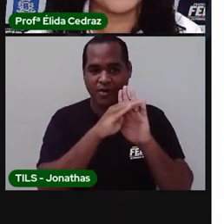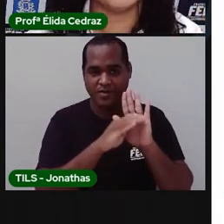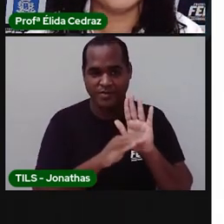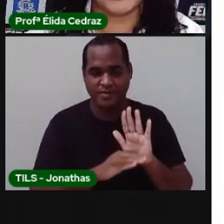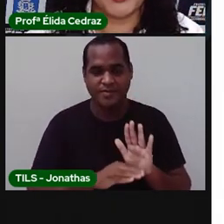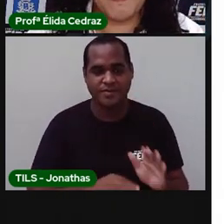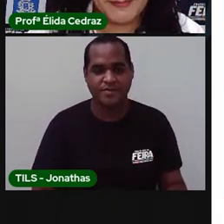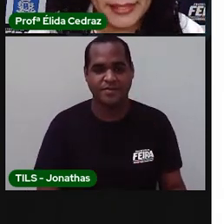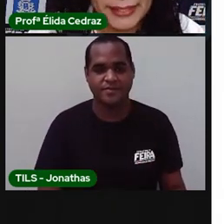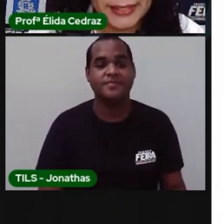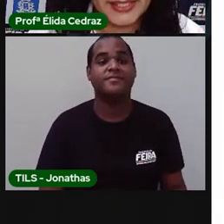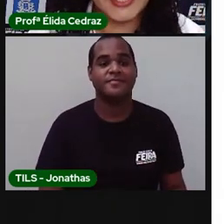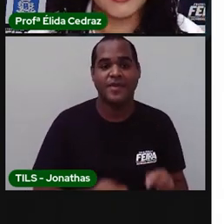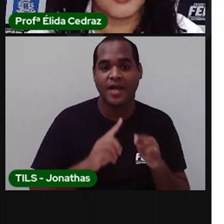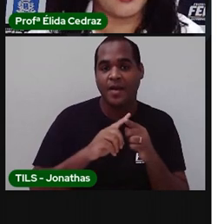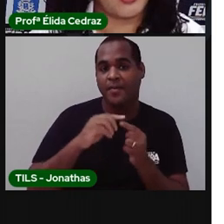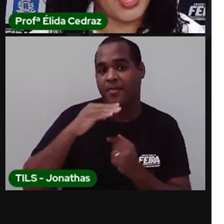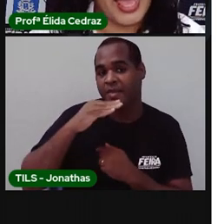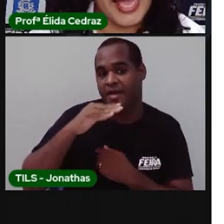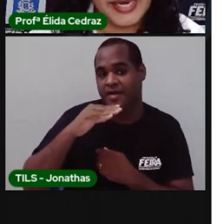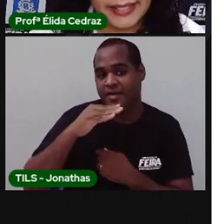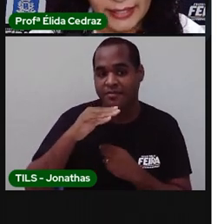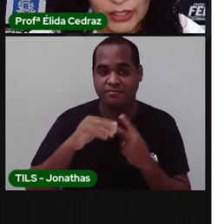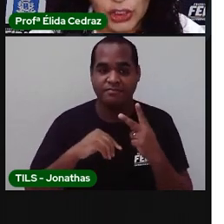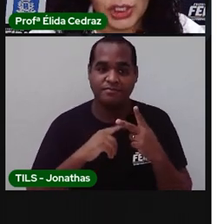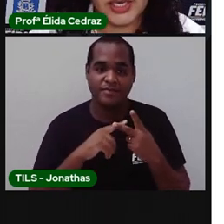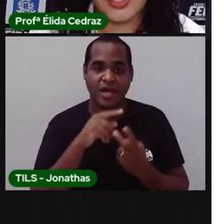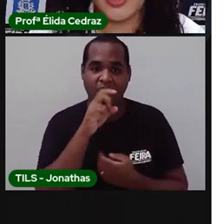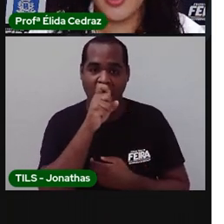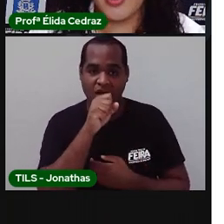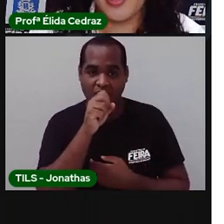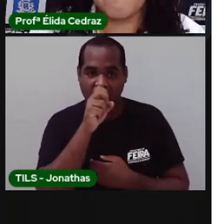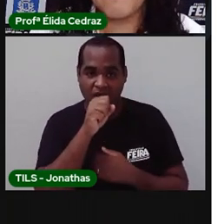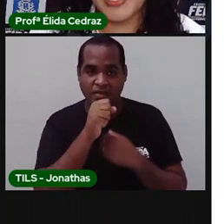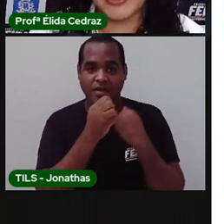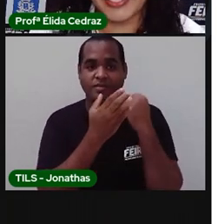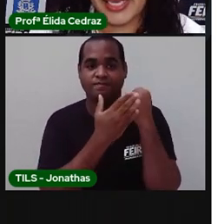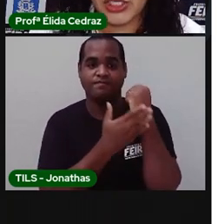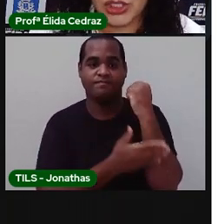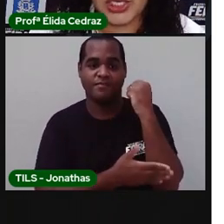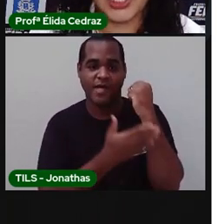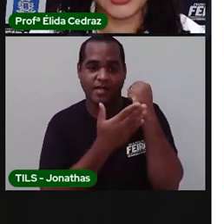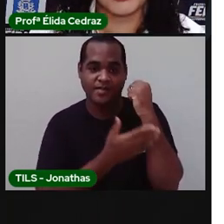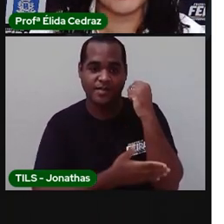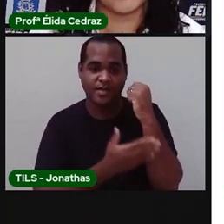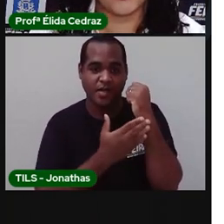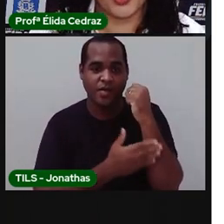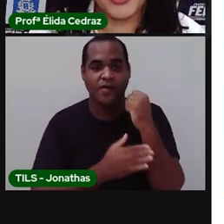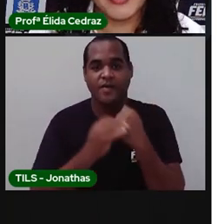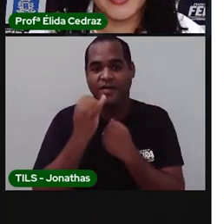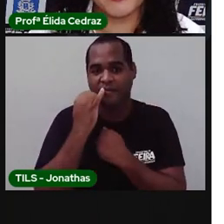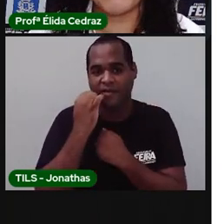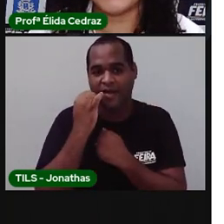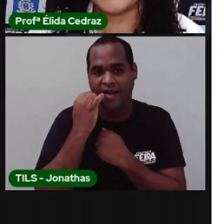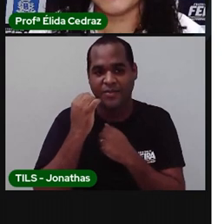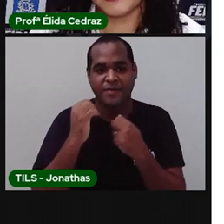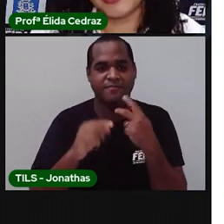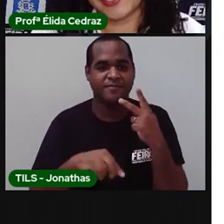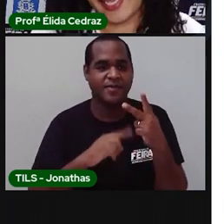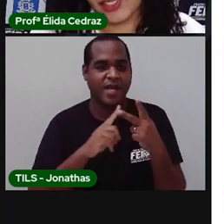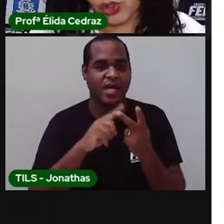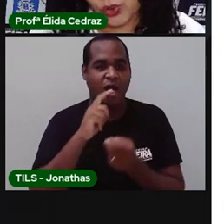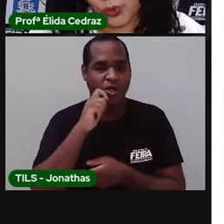uva, de manga, laranja, abacaxi, goiaba